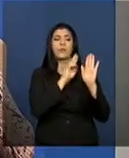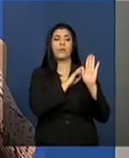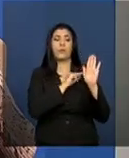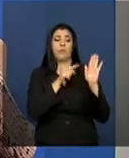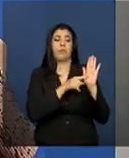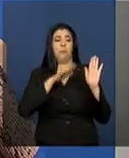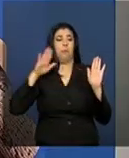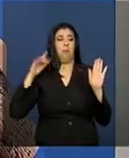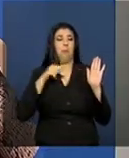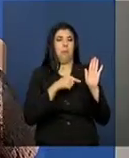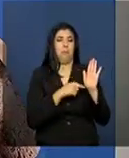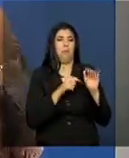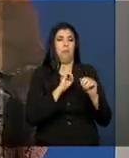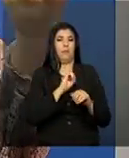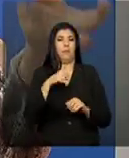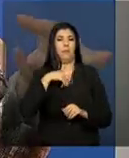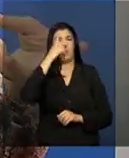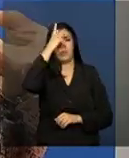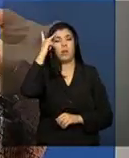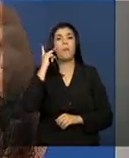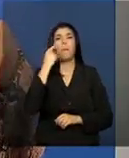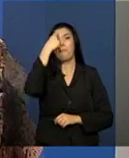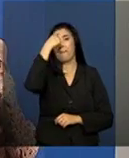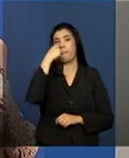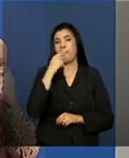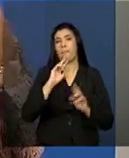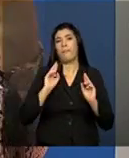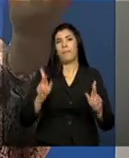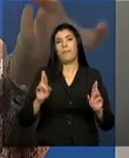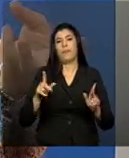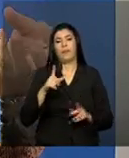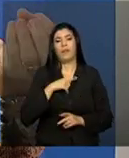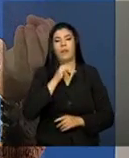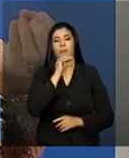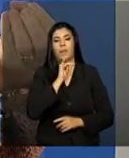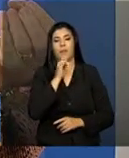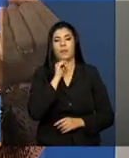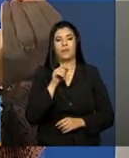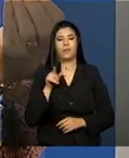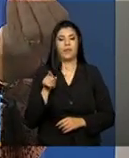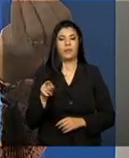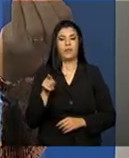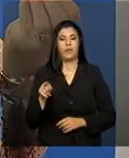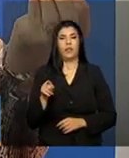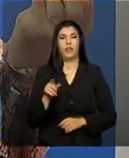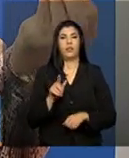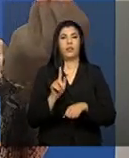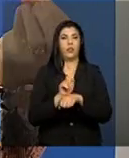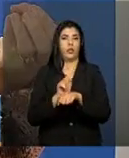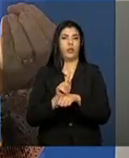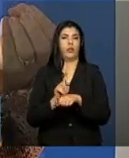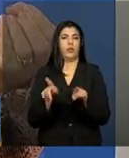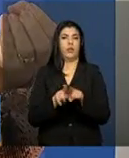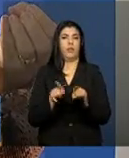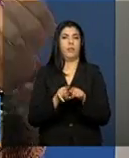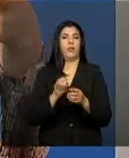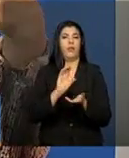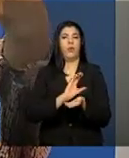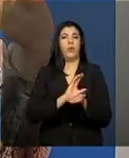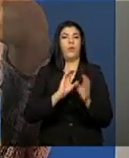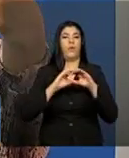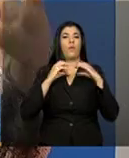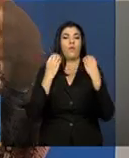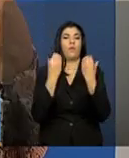tem, são perfis diferentes, então, tem o perfil de titular da gestão e do titular do conselho, por exemplo.